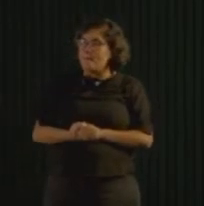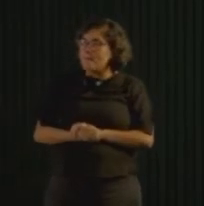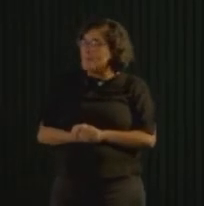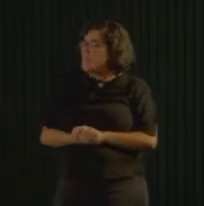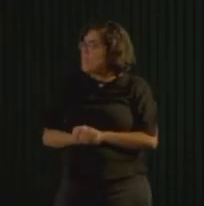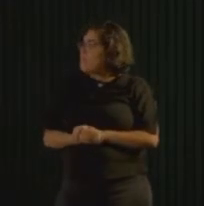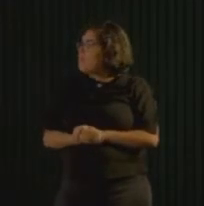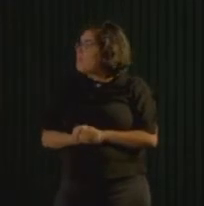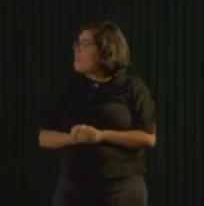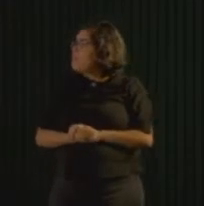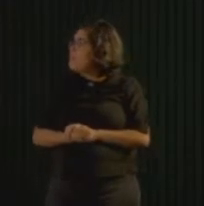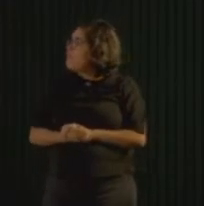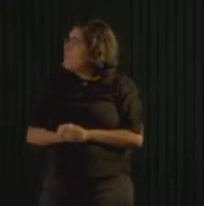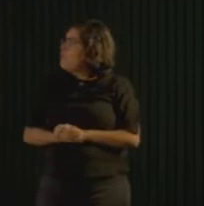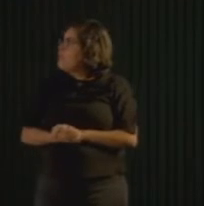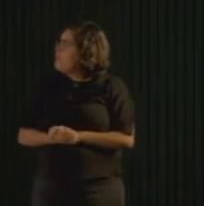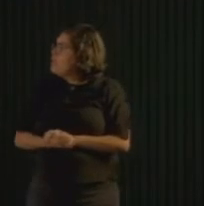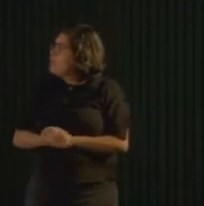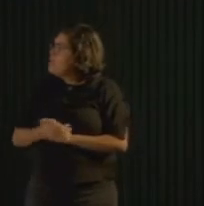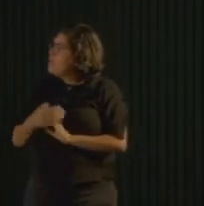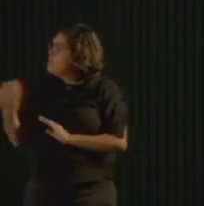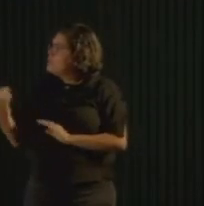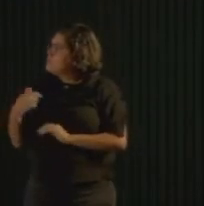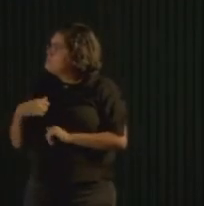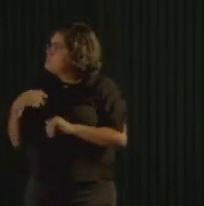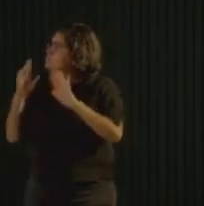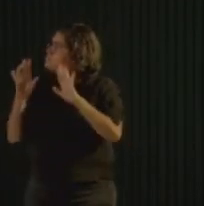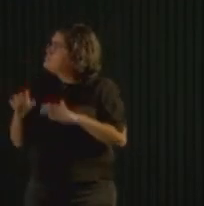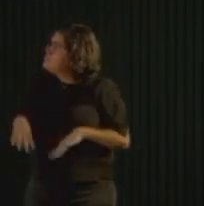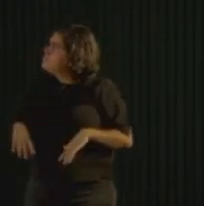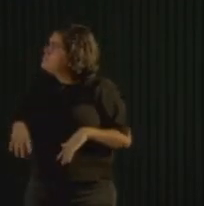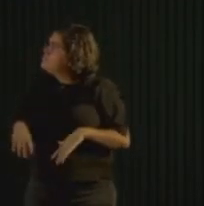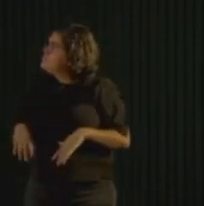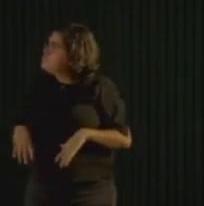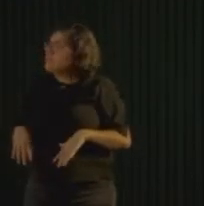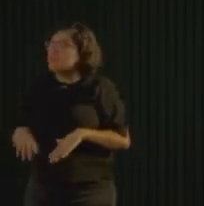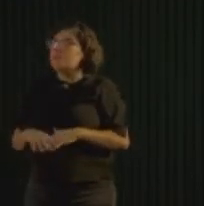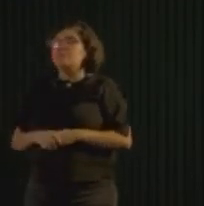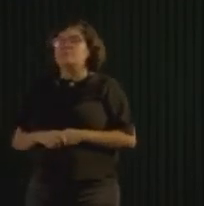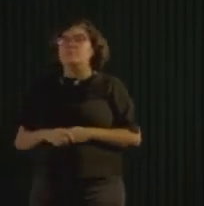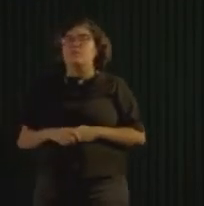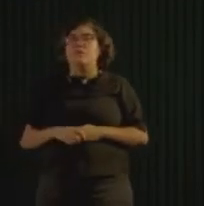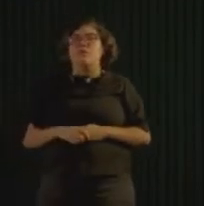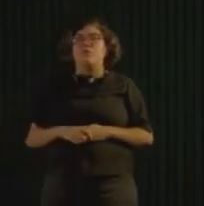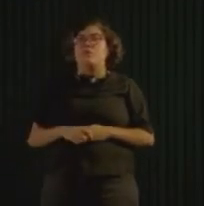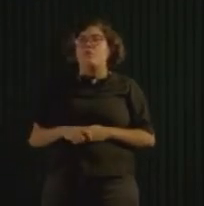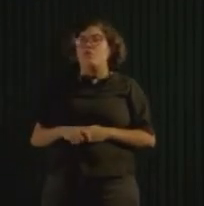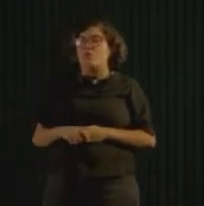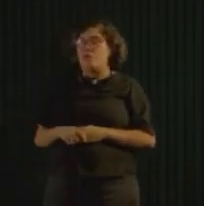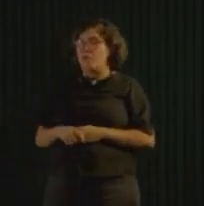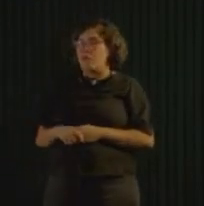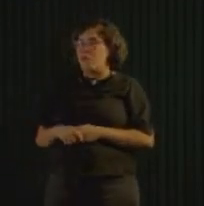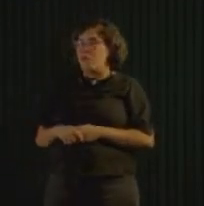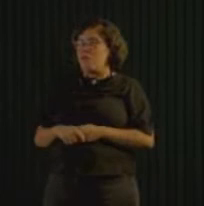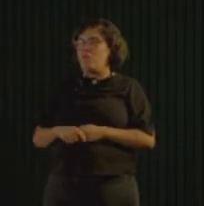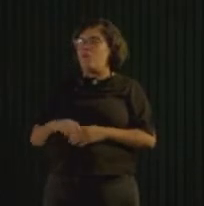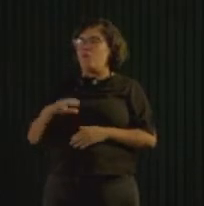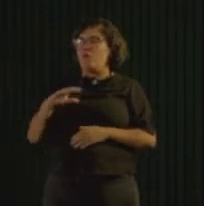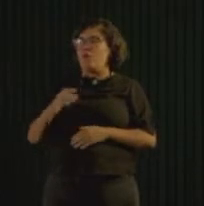Queria, para finalizar, passar duas mensagens, que é claro que